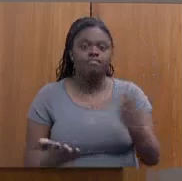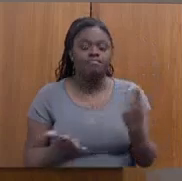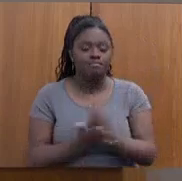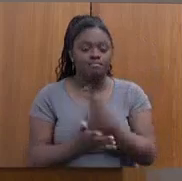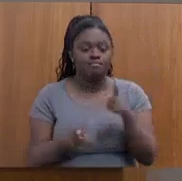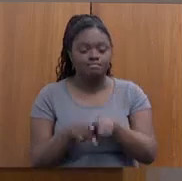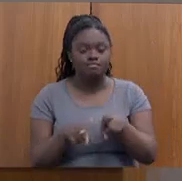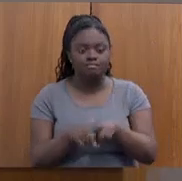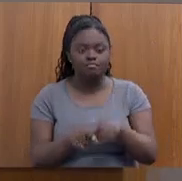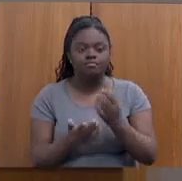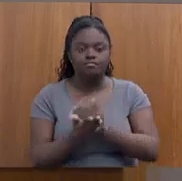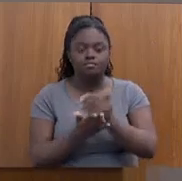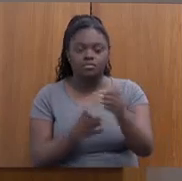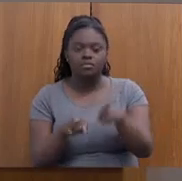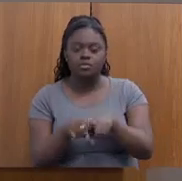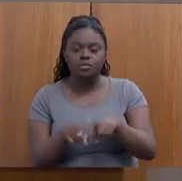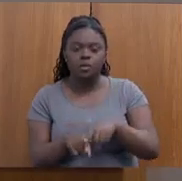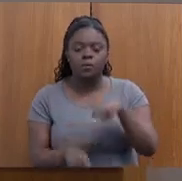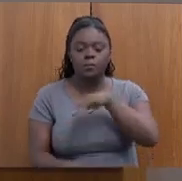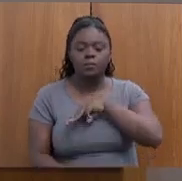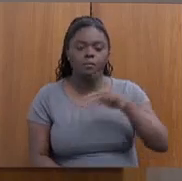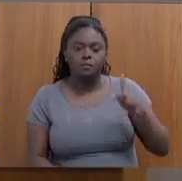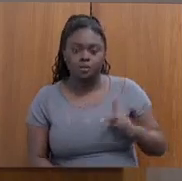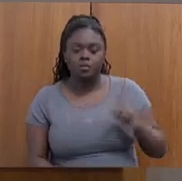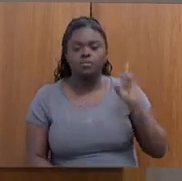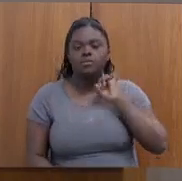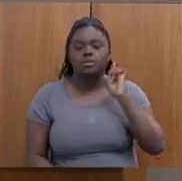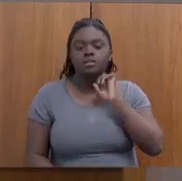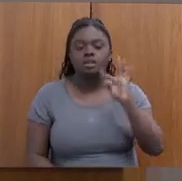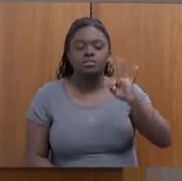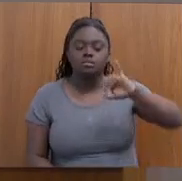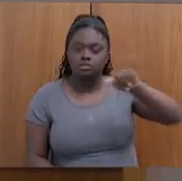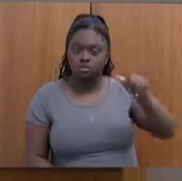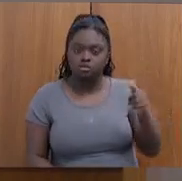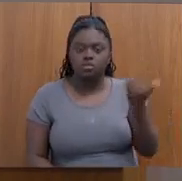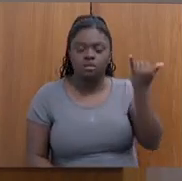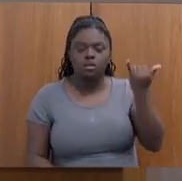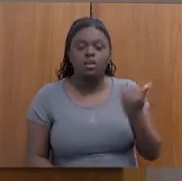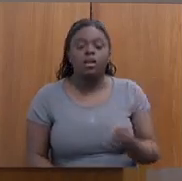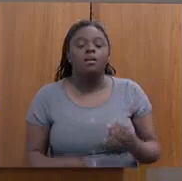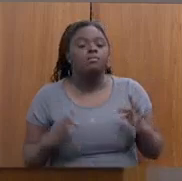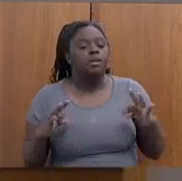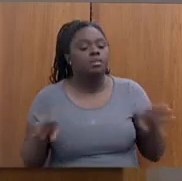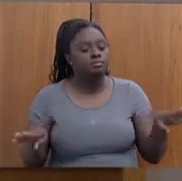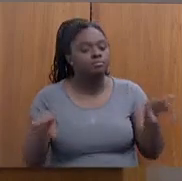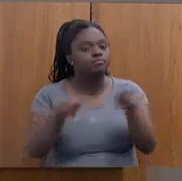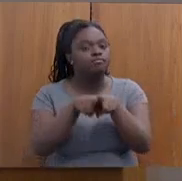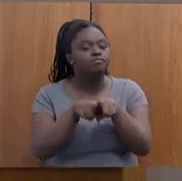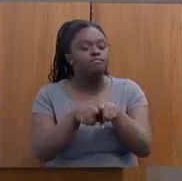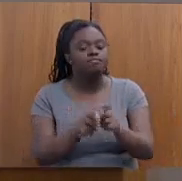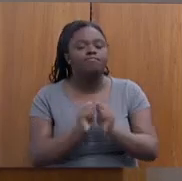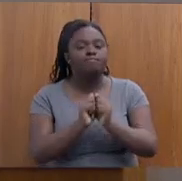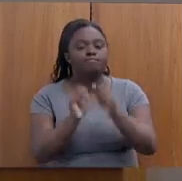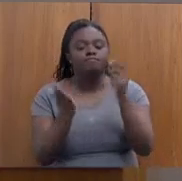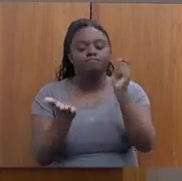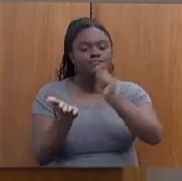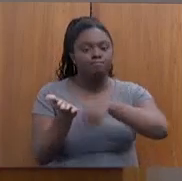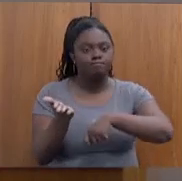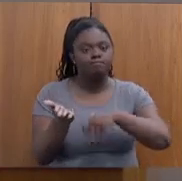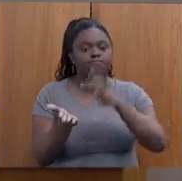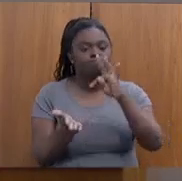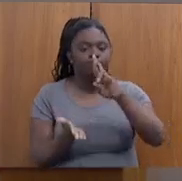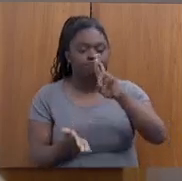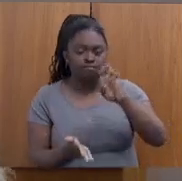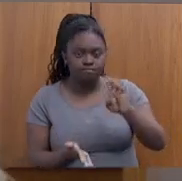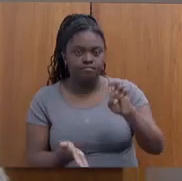Vamos conversar também com o Ministério Público de Minas Gerais, com o TJ, para que essa parceria, esse protocolo assinado com o TRE, ele seja